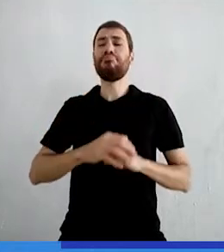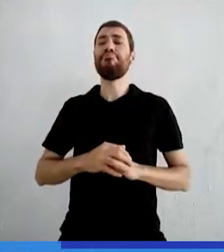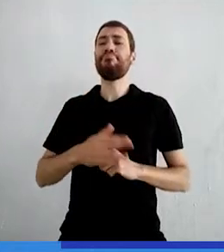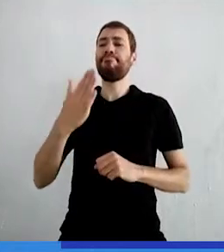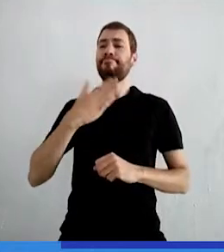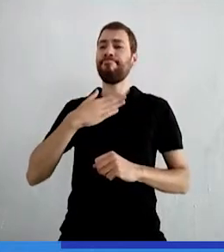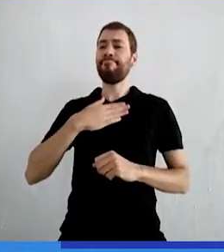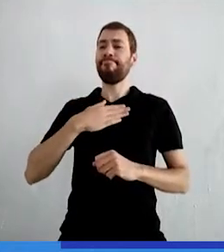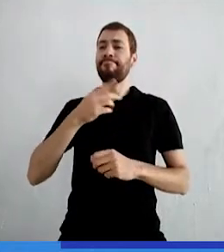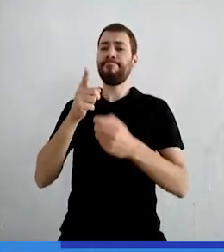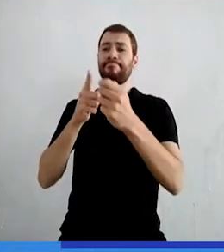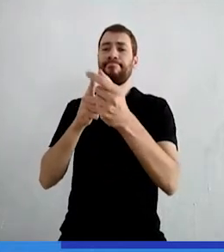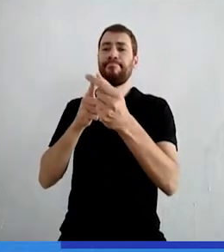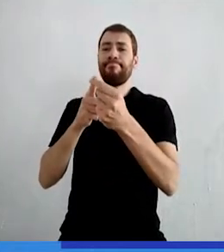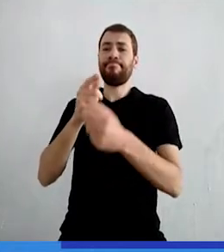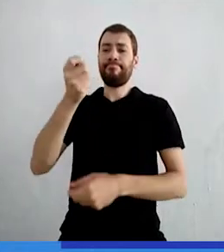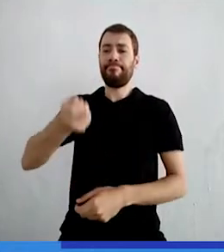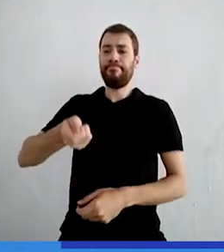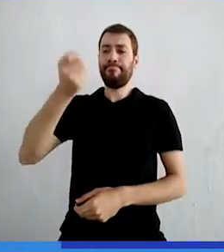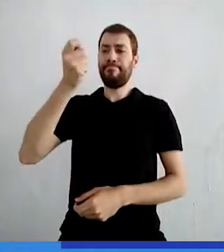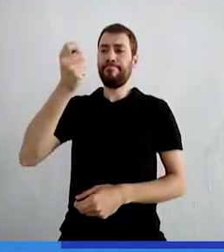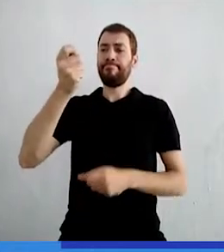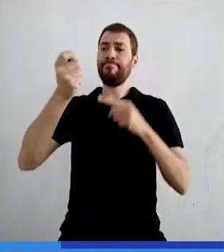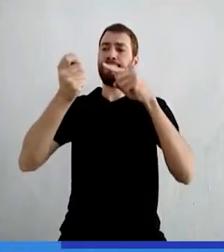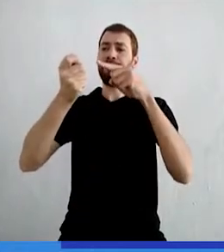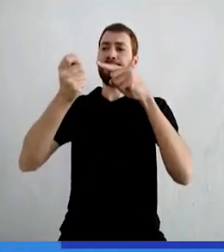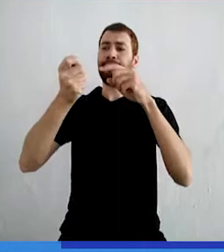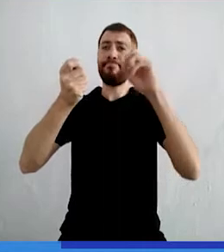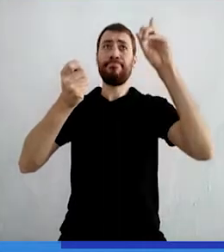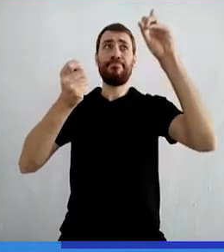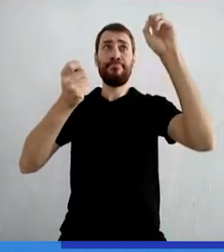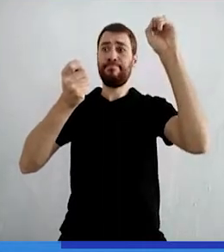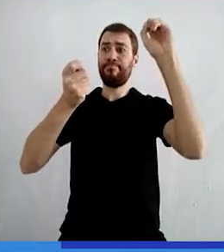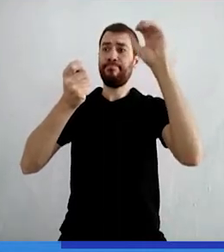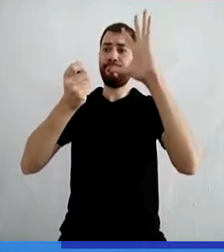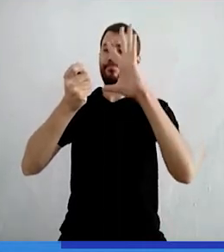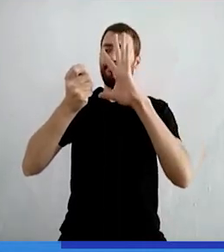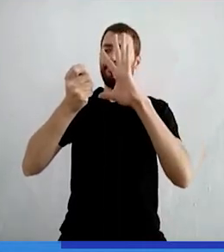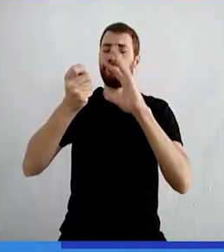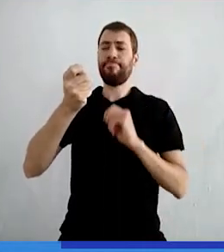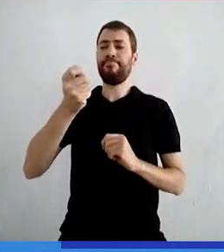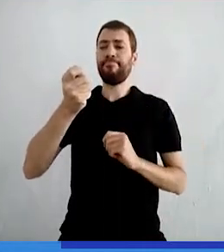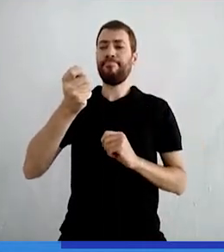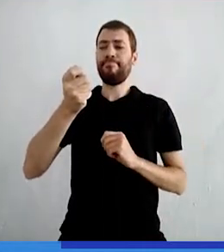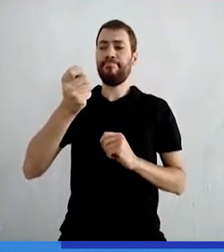Minha varinha de condão Pelo condão que Deus te deu